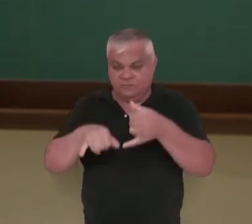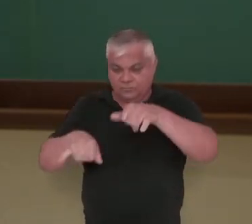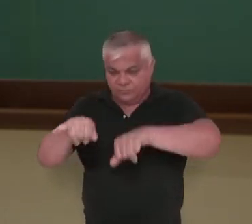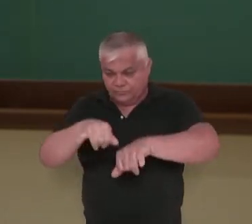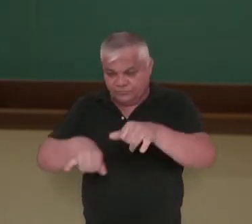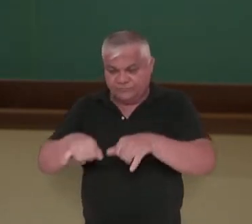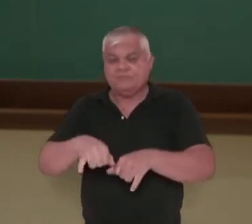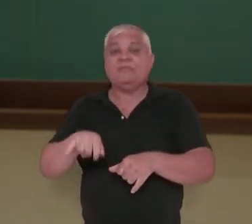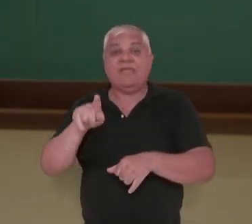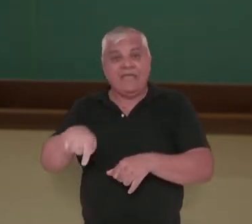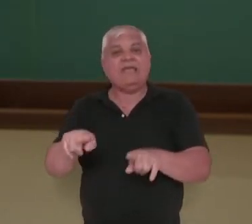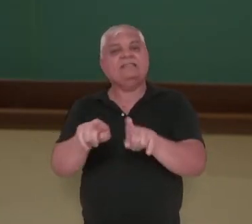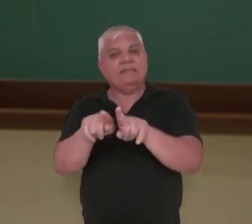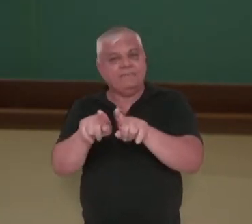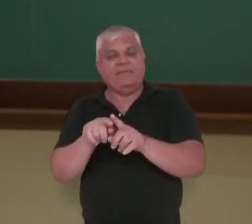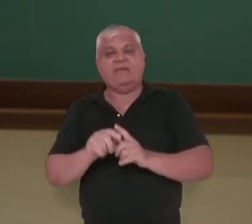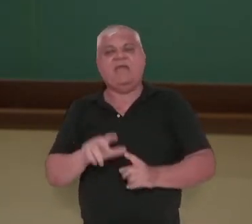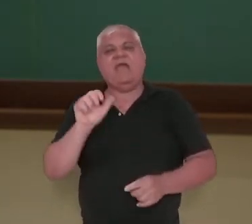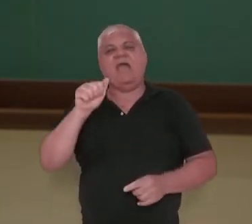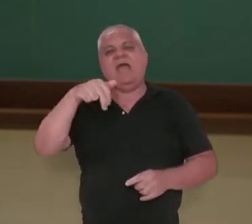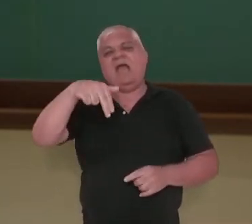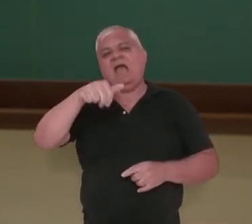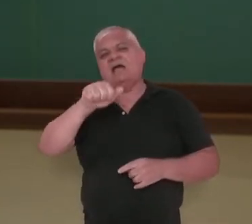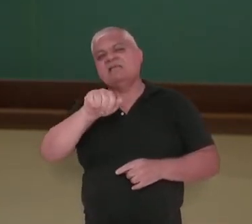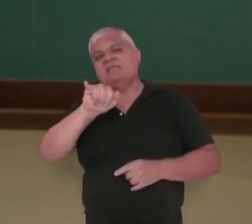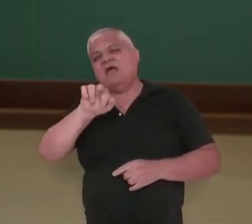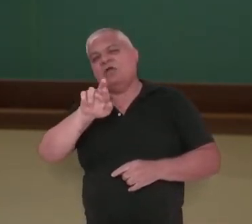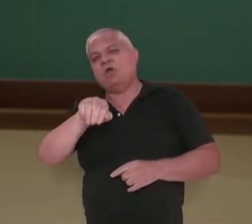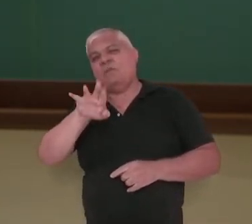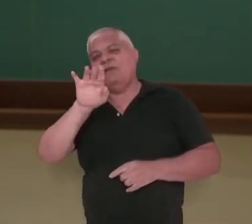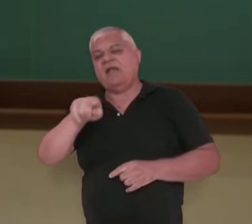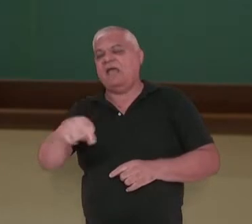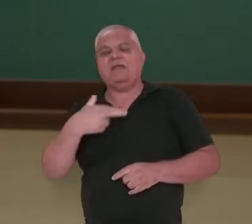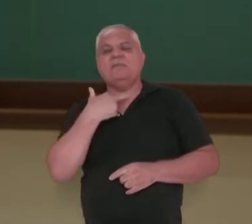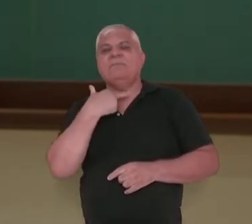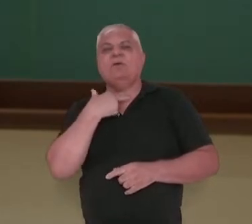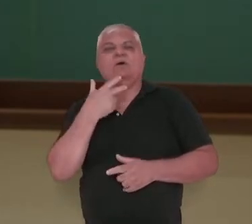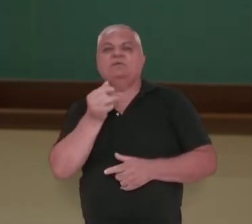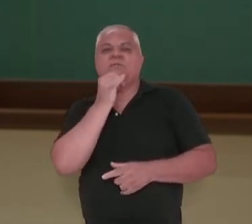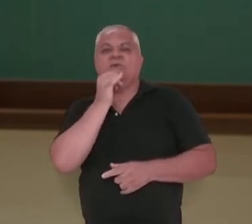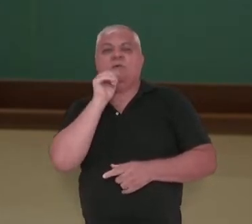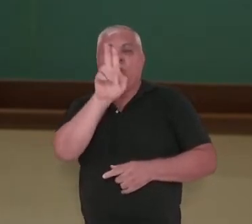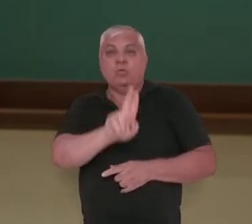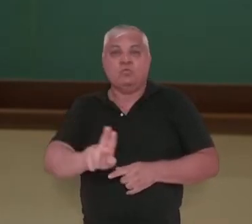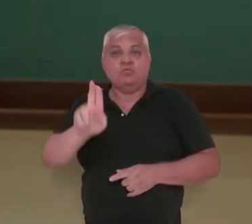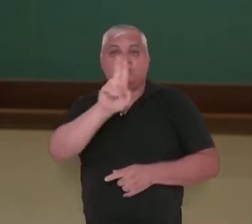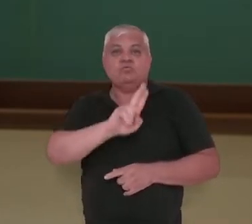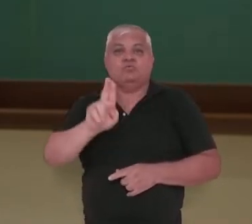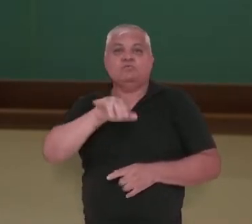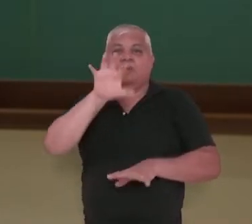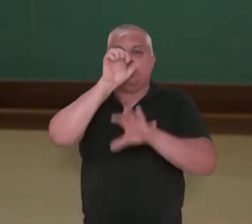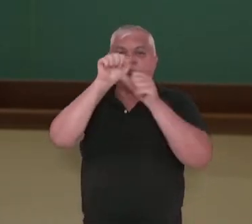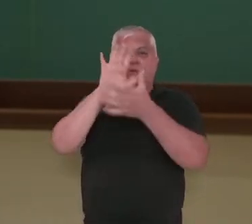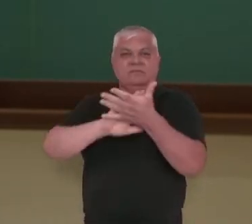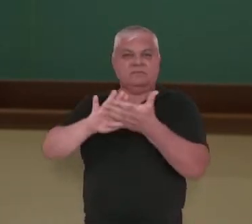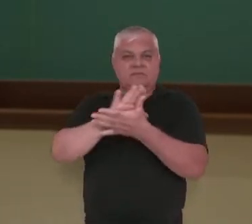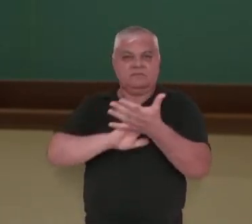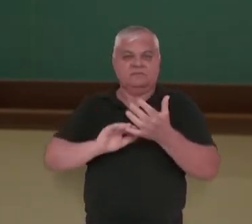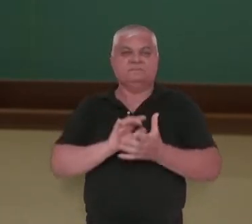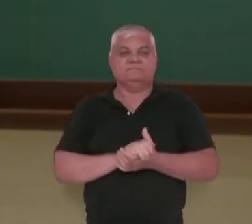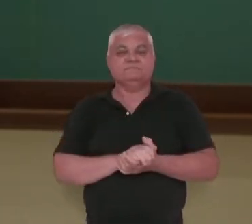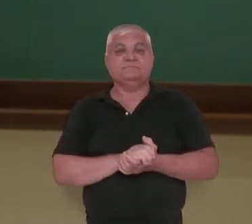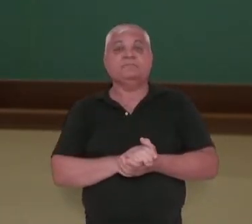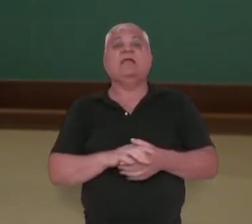obrigatórias. Anaeróbicas obrigatórias é que não podem fazer o uso ali do oxigênio. E as